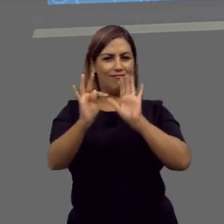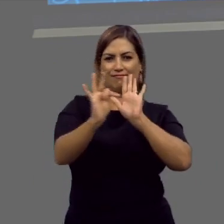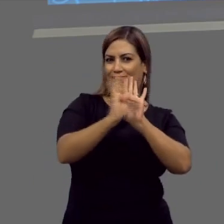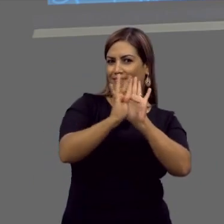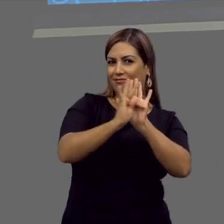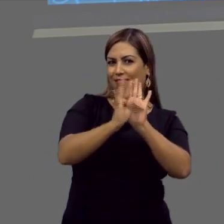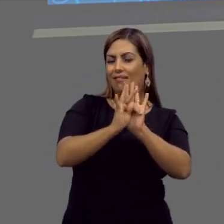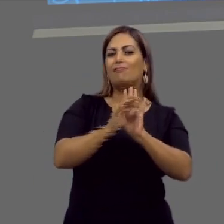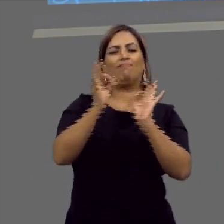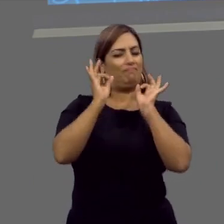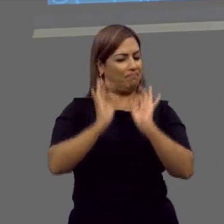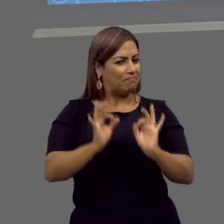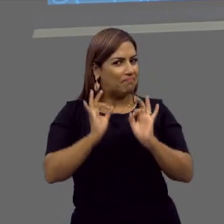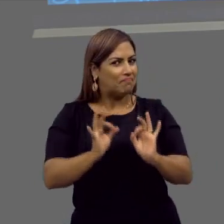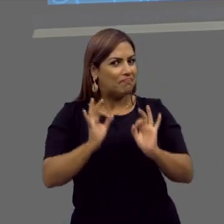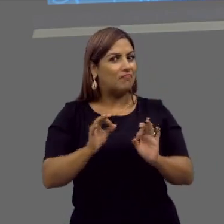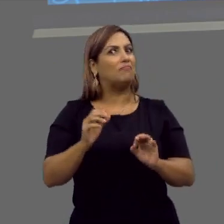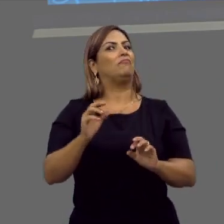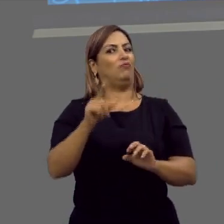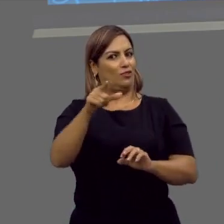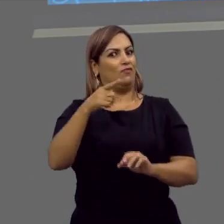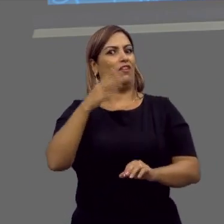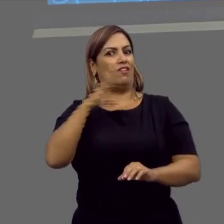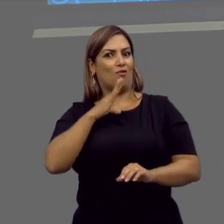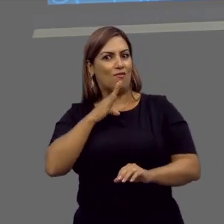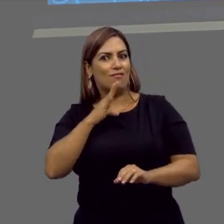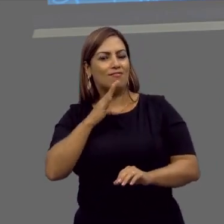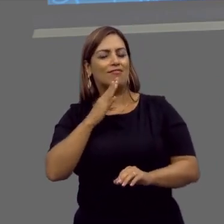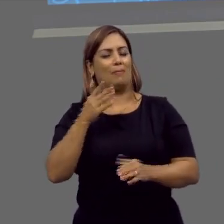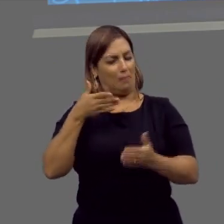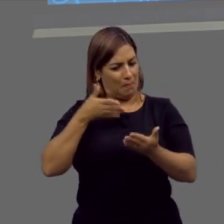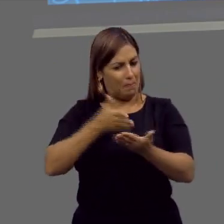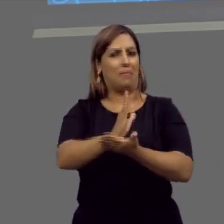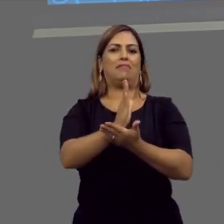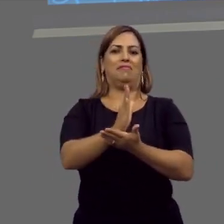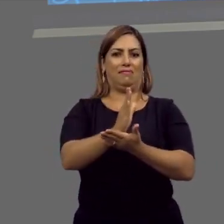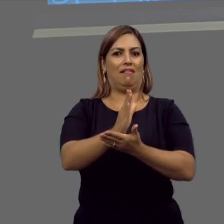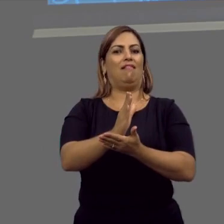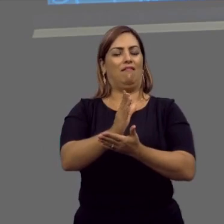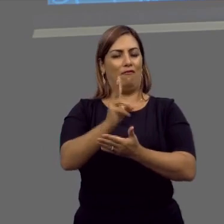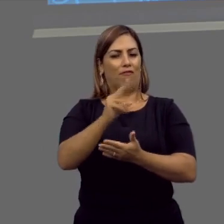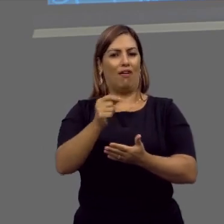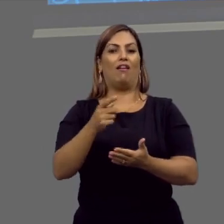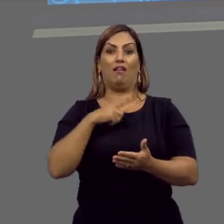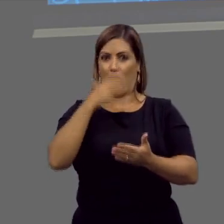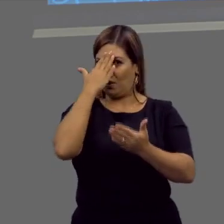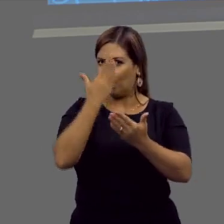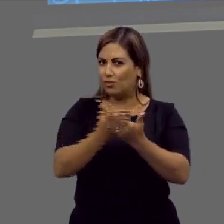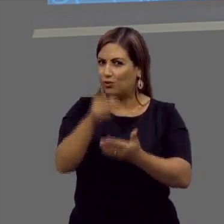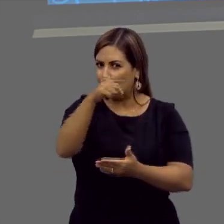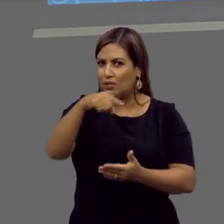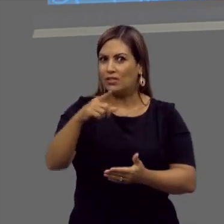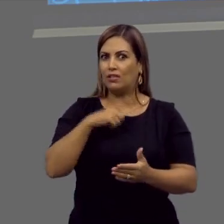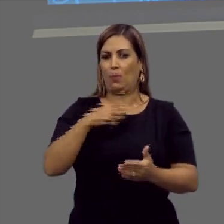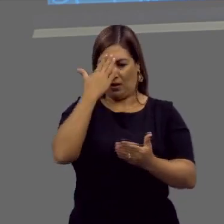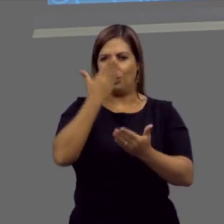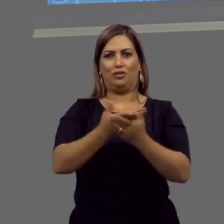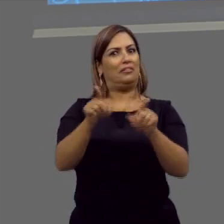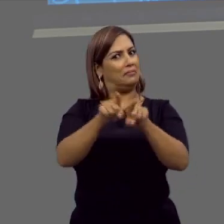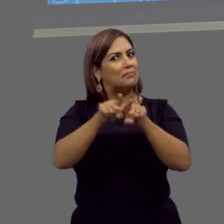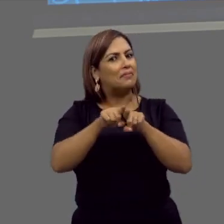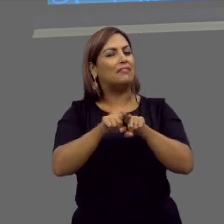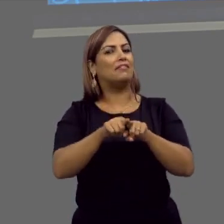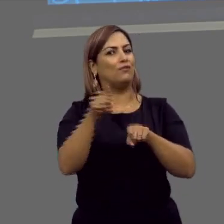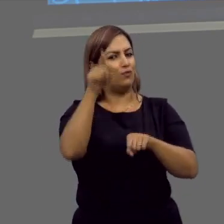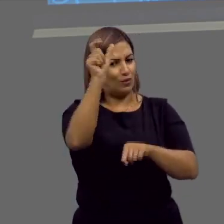técnicas que com certeza farão diferença na sua aprovação. Eu acredito muito em você, então toma posse